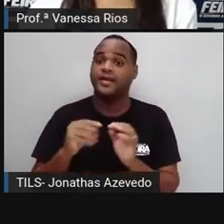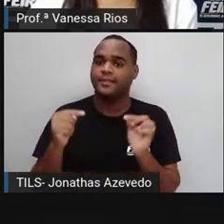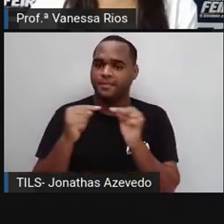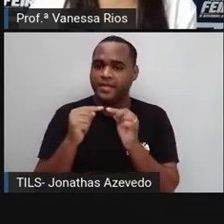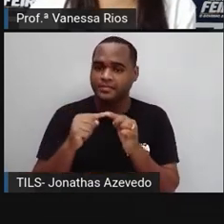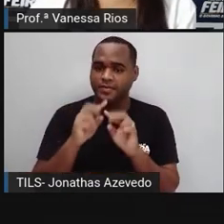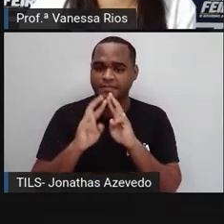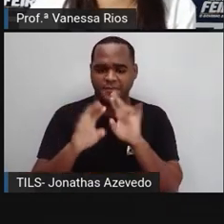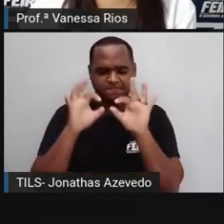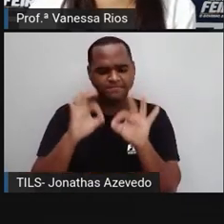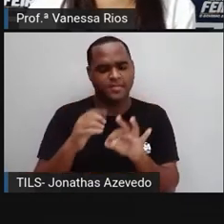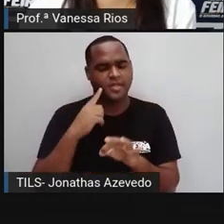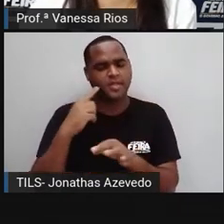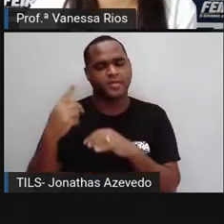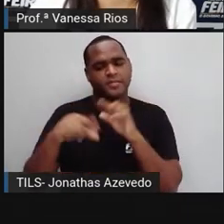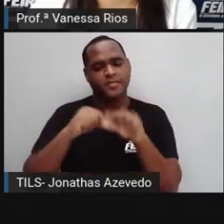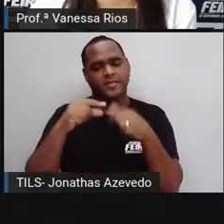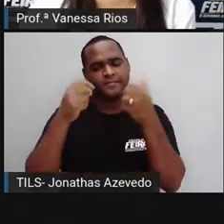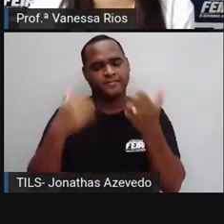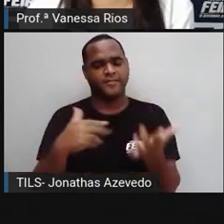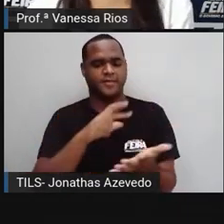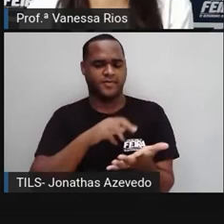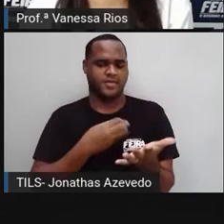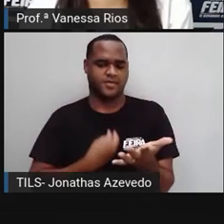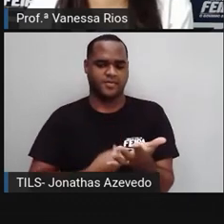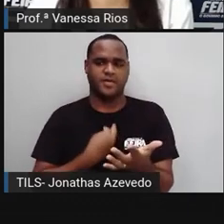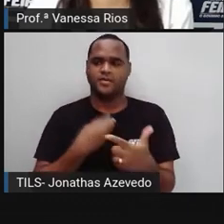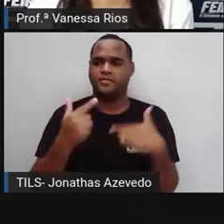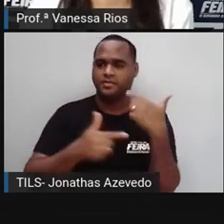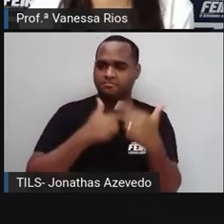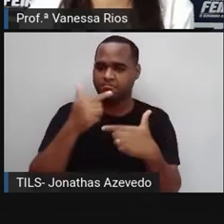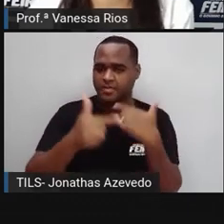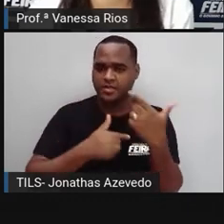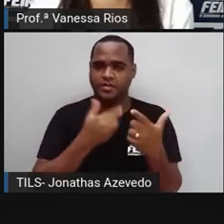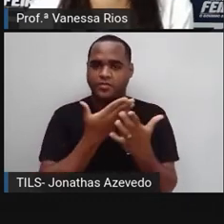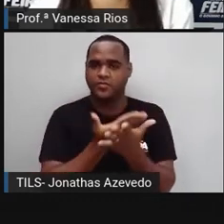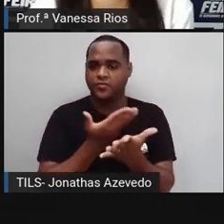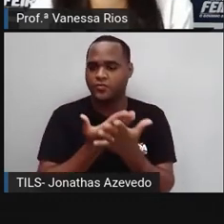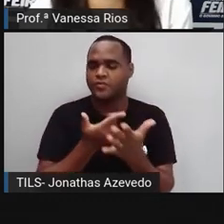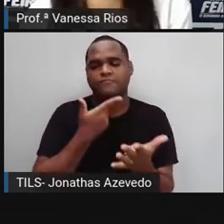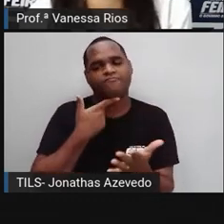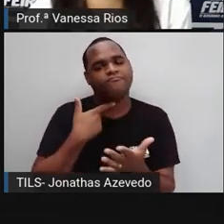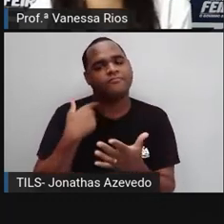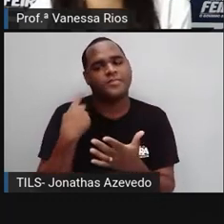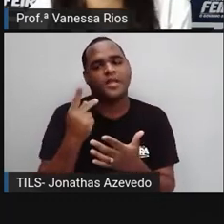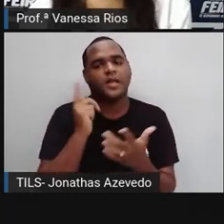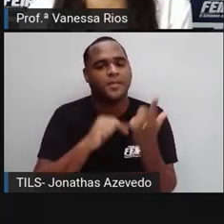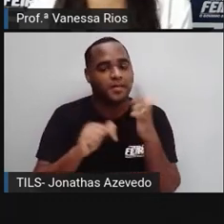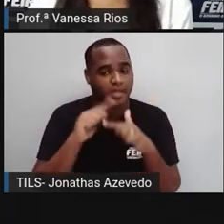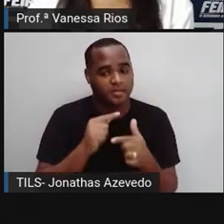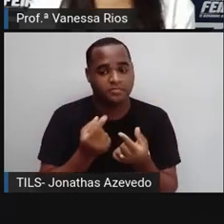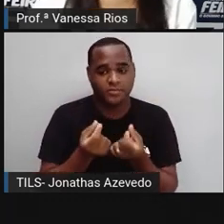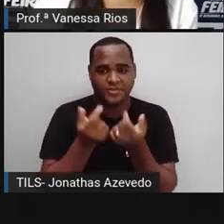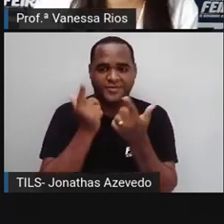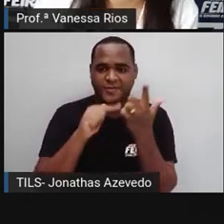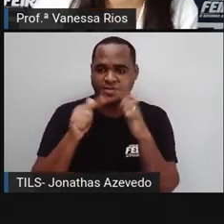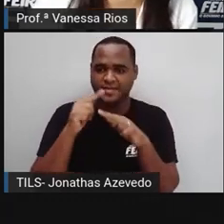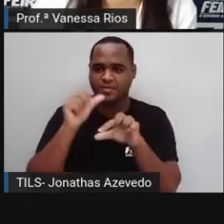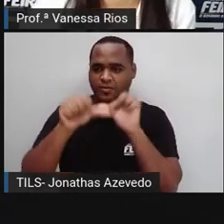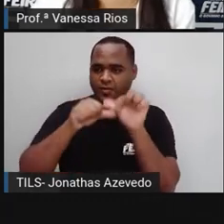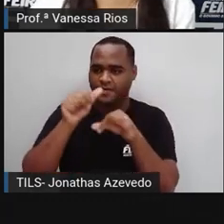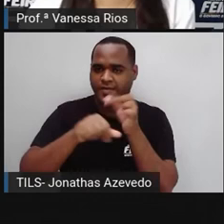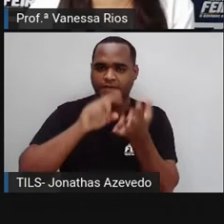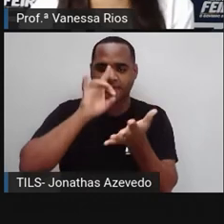resultado de escolhas individuais, de trabalho, de estudo e vontade de ganhar dinheiro, mudando a sua